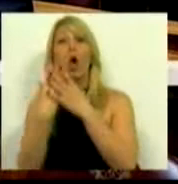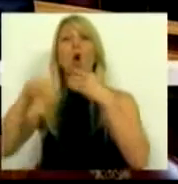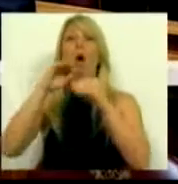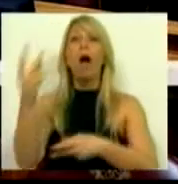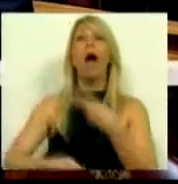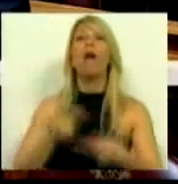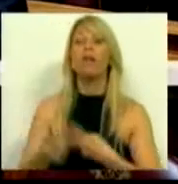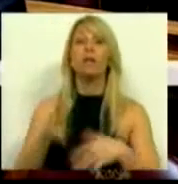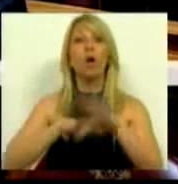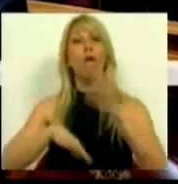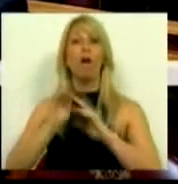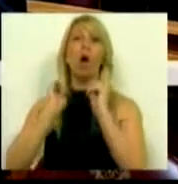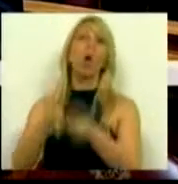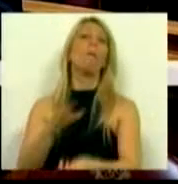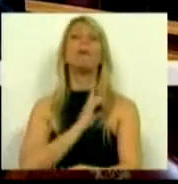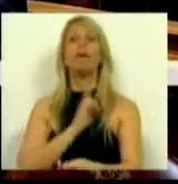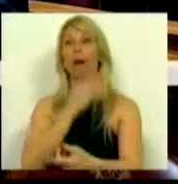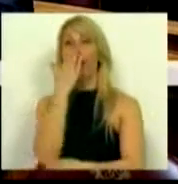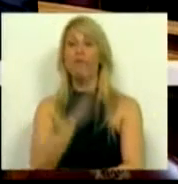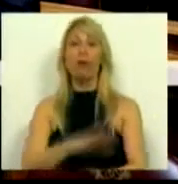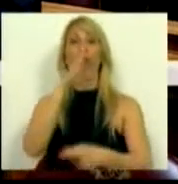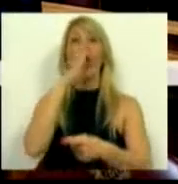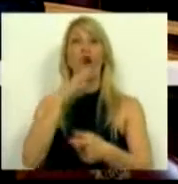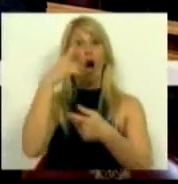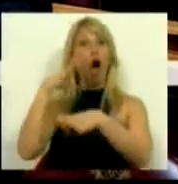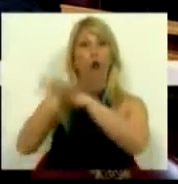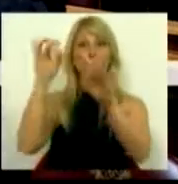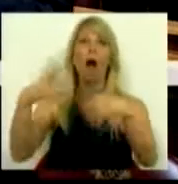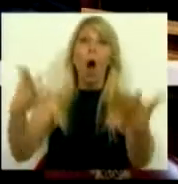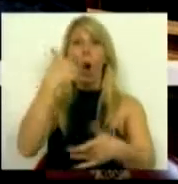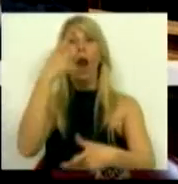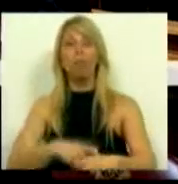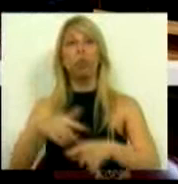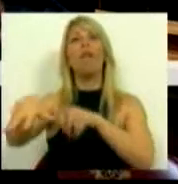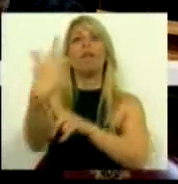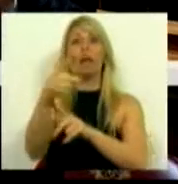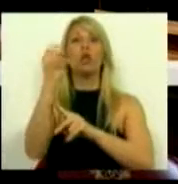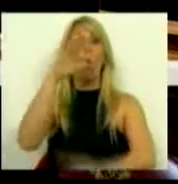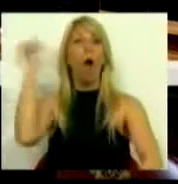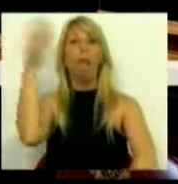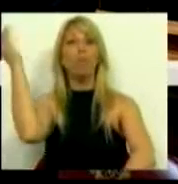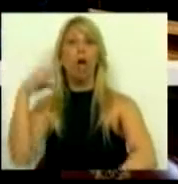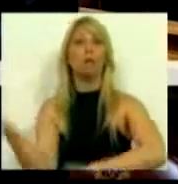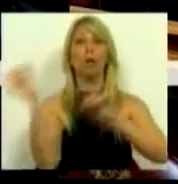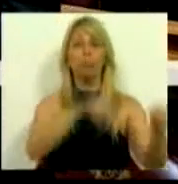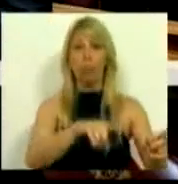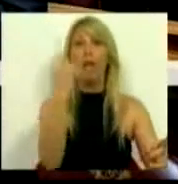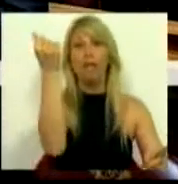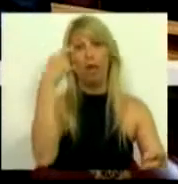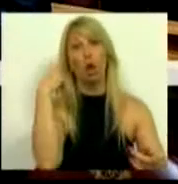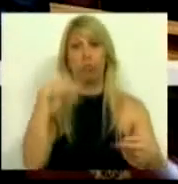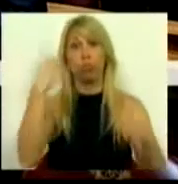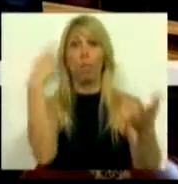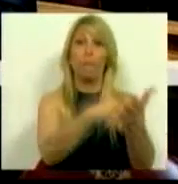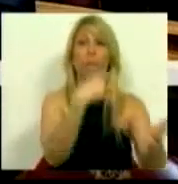uma concessão a um privado em frente ao Hospital de Alcobaça. Neste momento as pessoas são transportadas de táxi e ambulância pagos por erário público para o